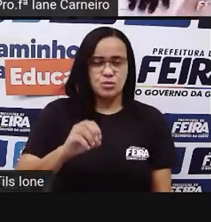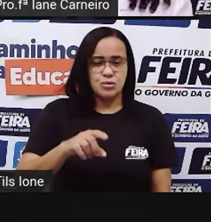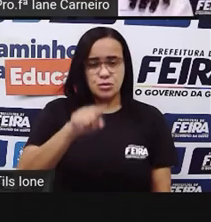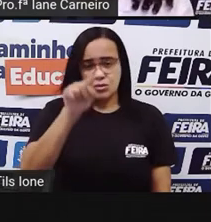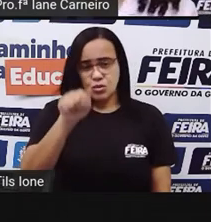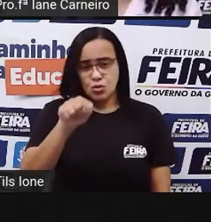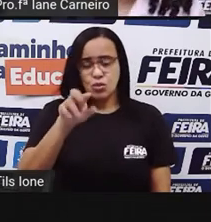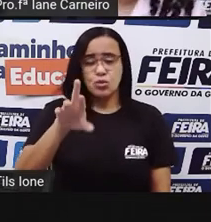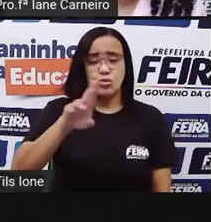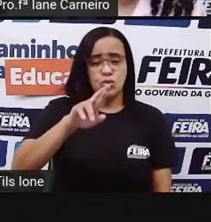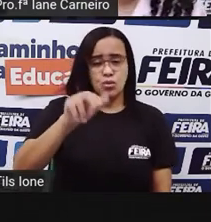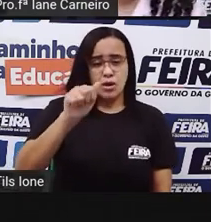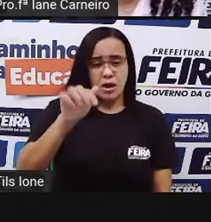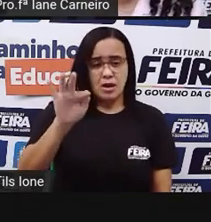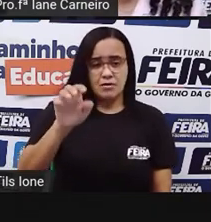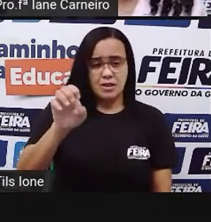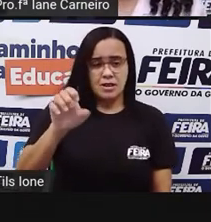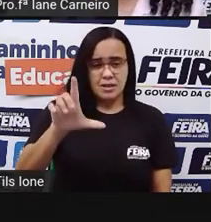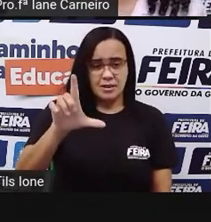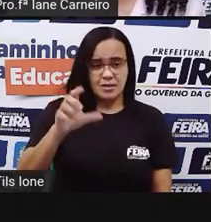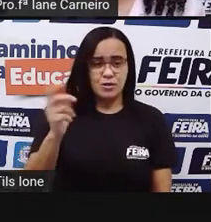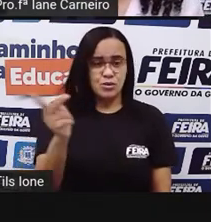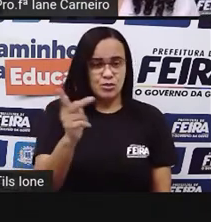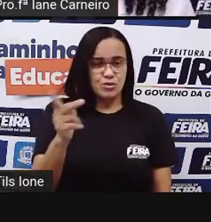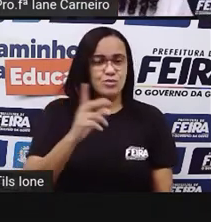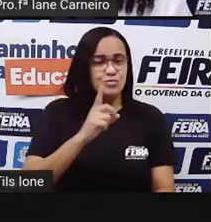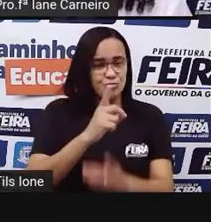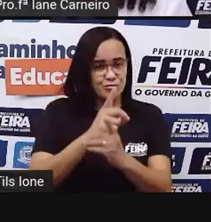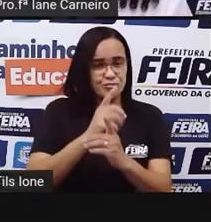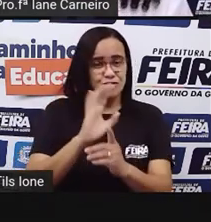descobriu dois ao mesmo tempo. Então, ó. Lúcio.